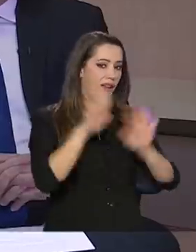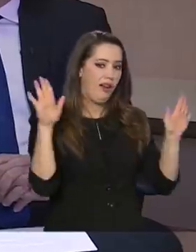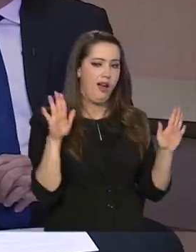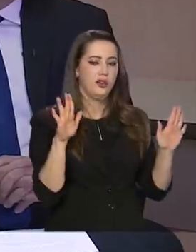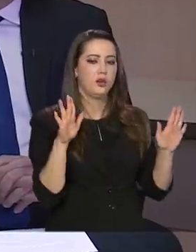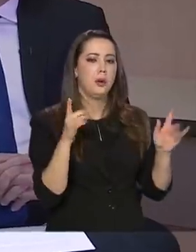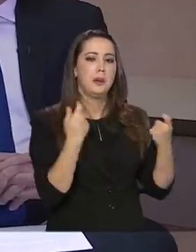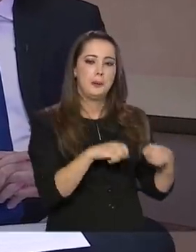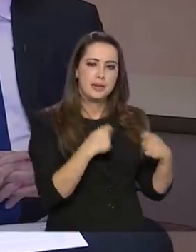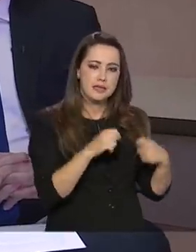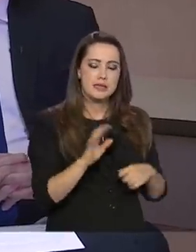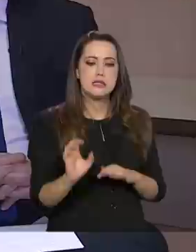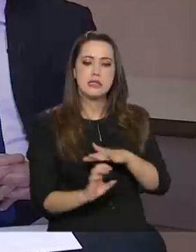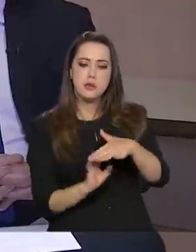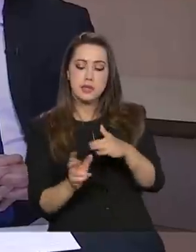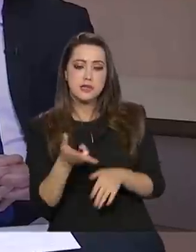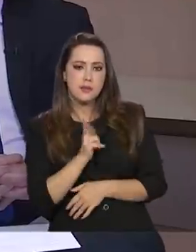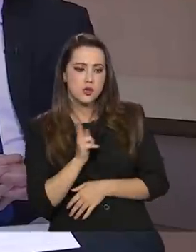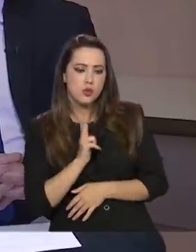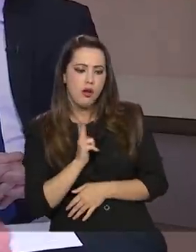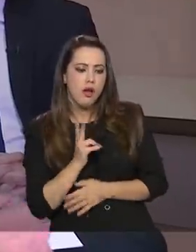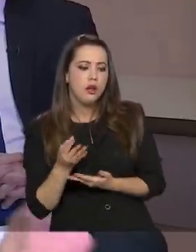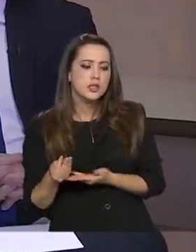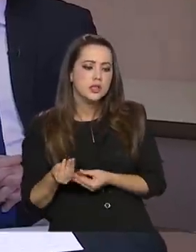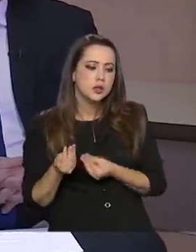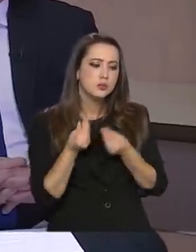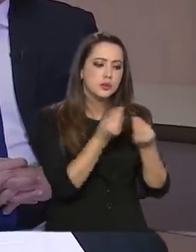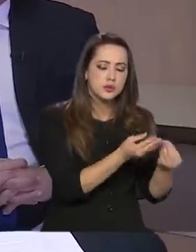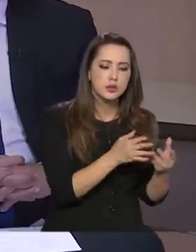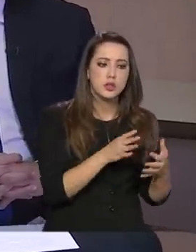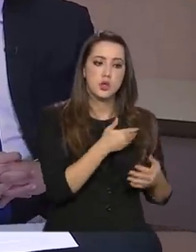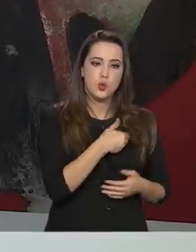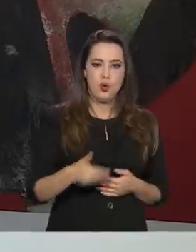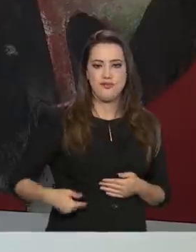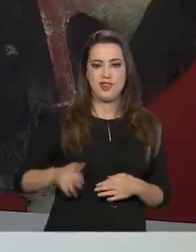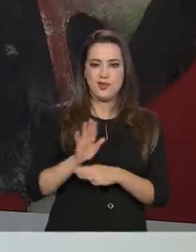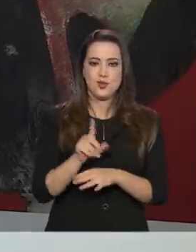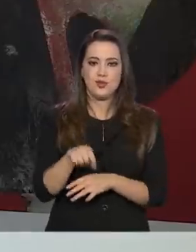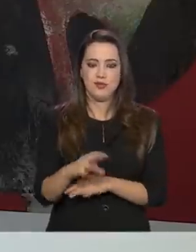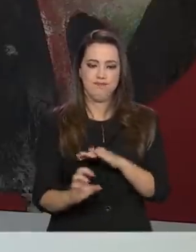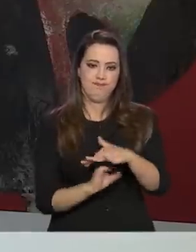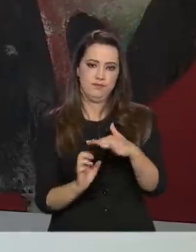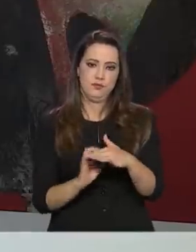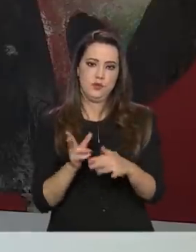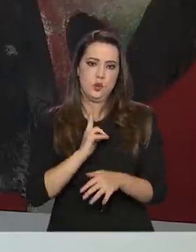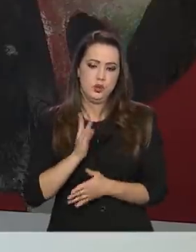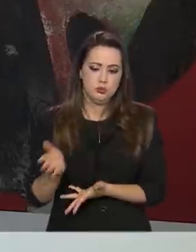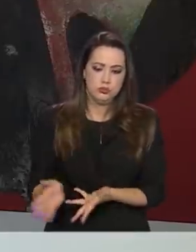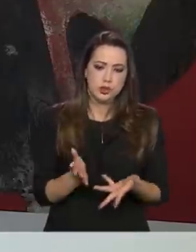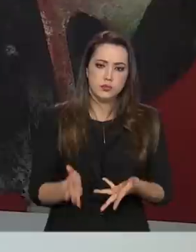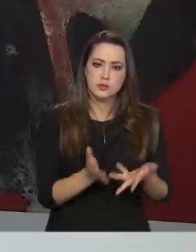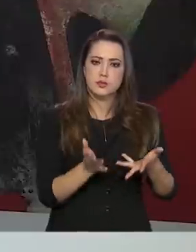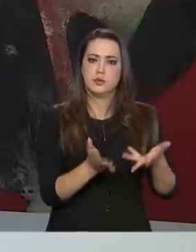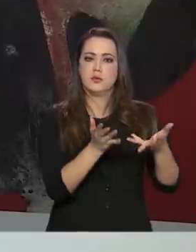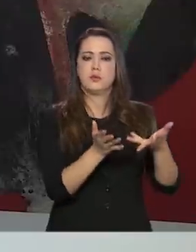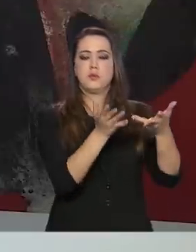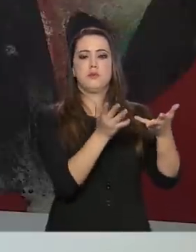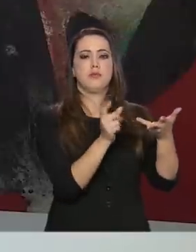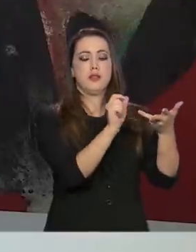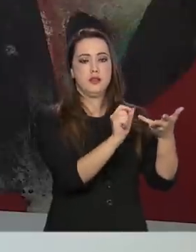a partir da iniciativa privada, o governo aliado à iniciativa privada. Então, quando se fala em reforma tributária,